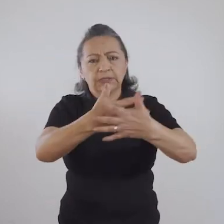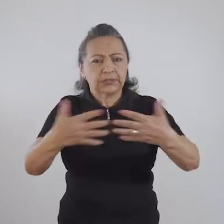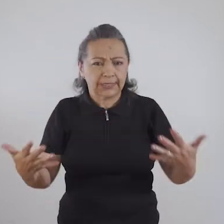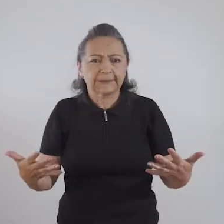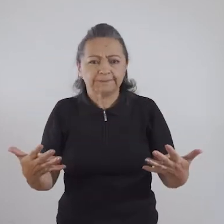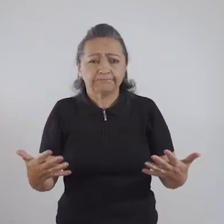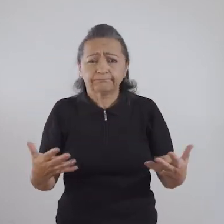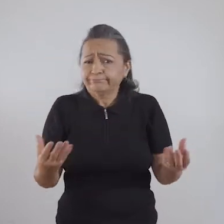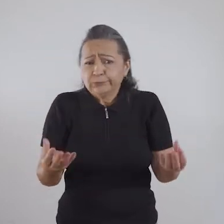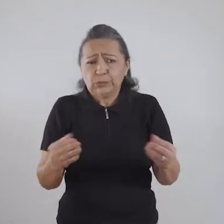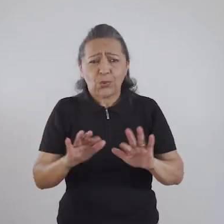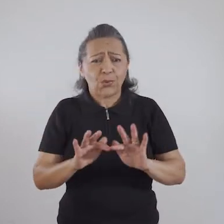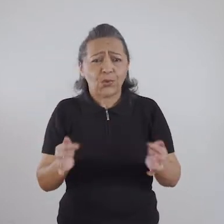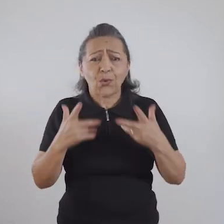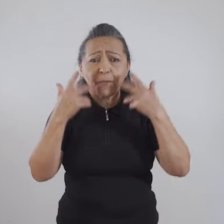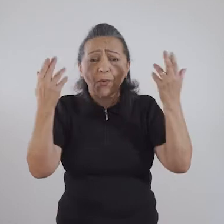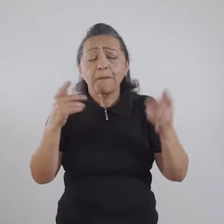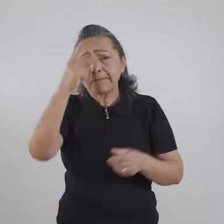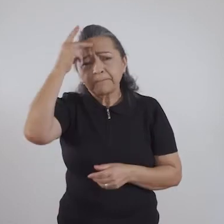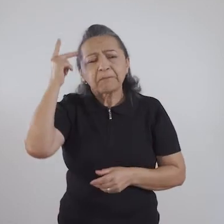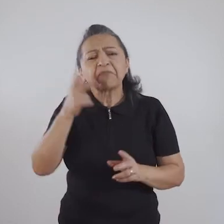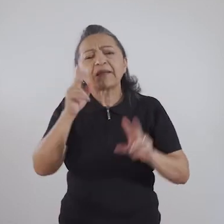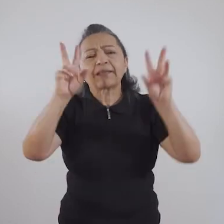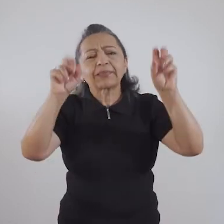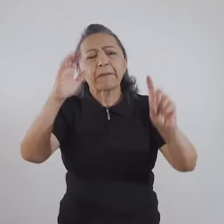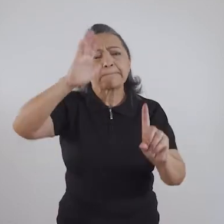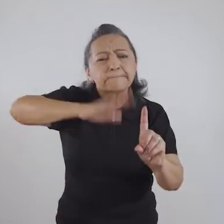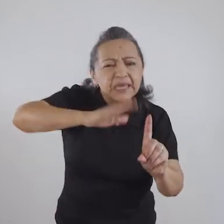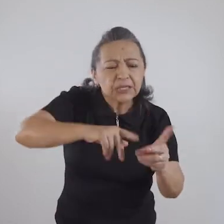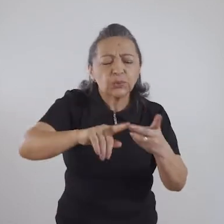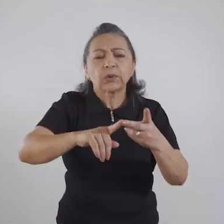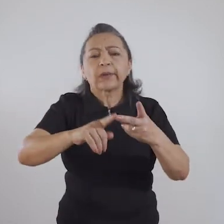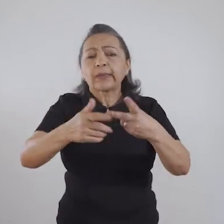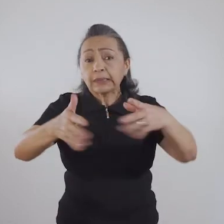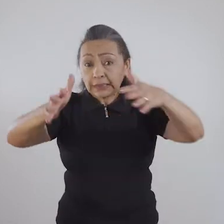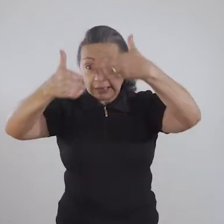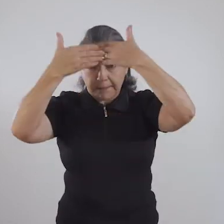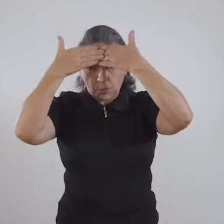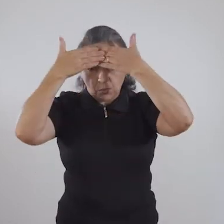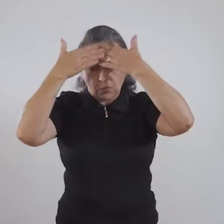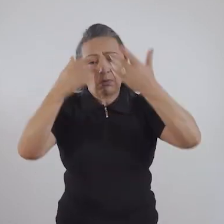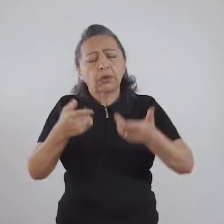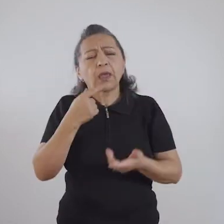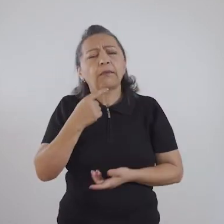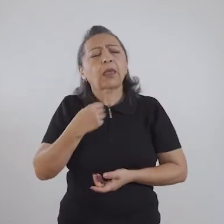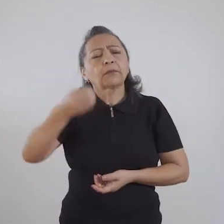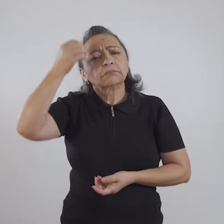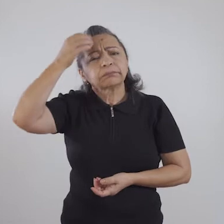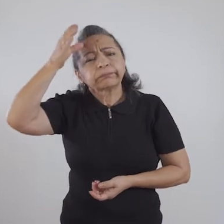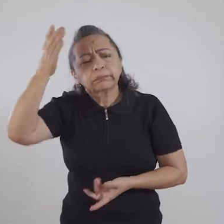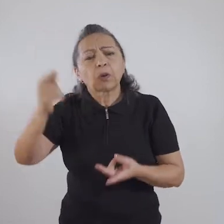a sexualidade. É muito comum porque, quando a gente fala de um mito e de um tabu, são